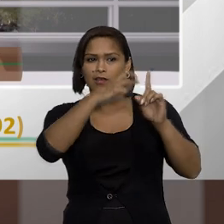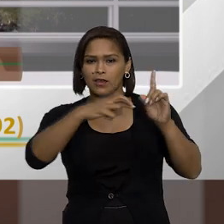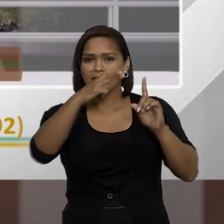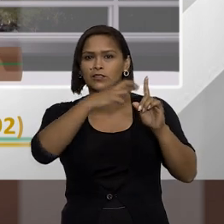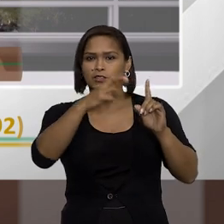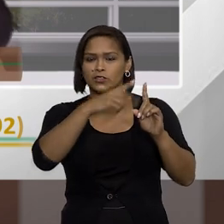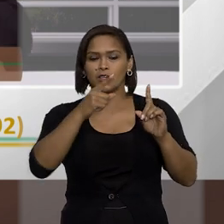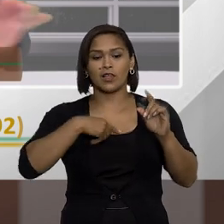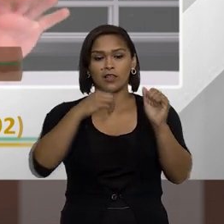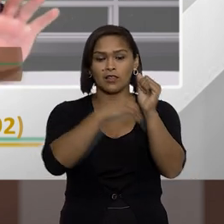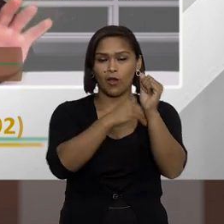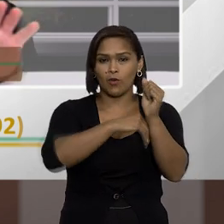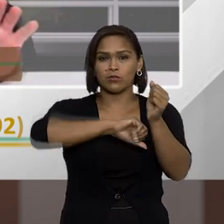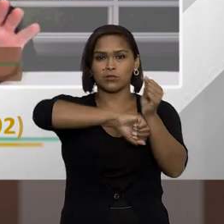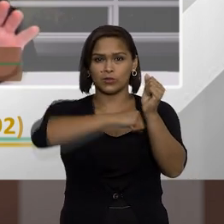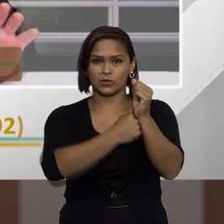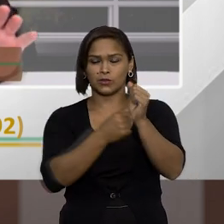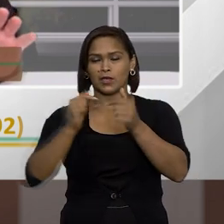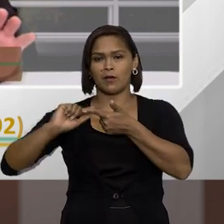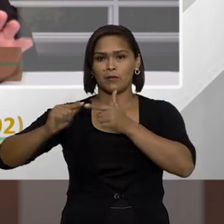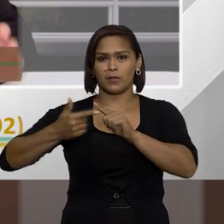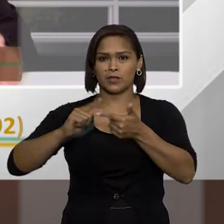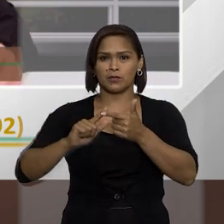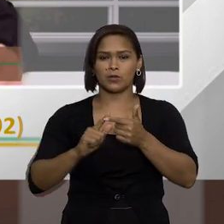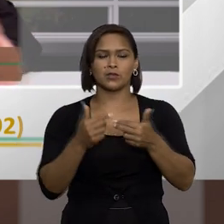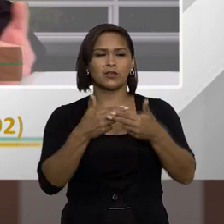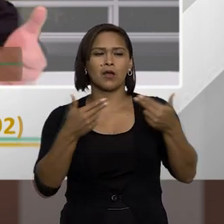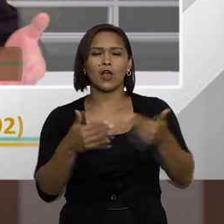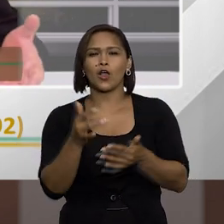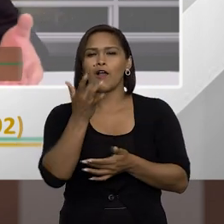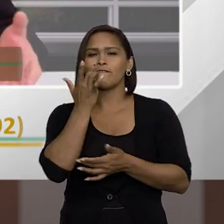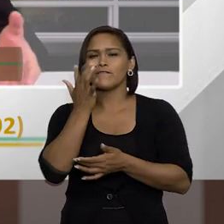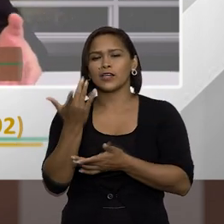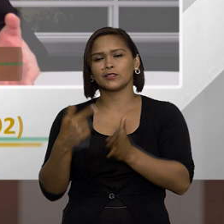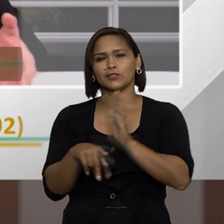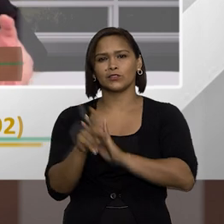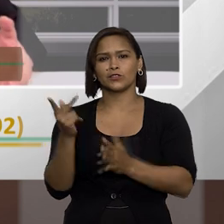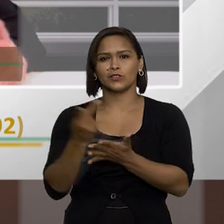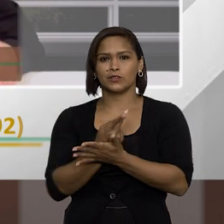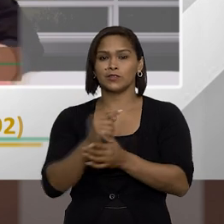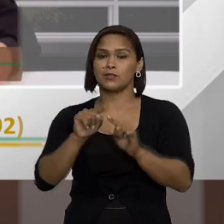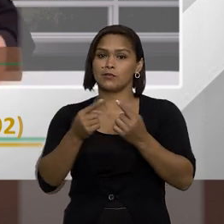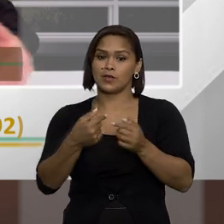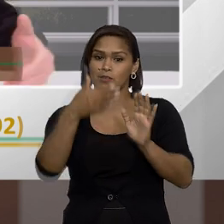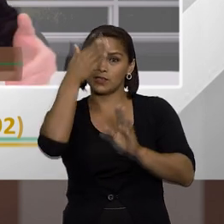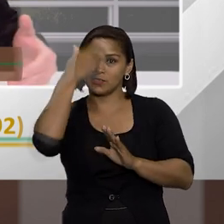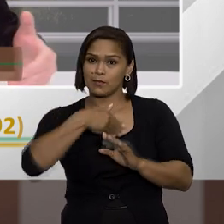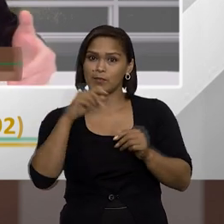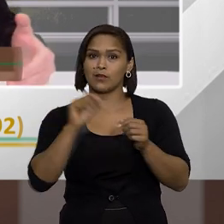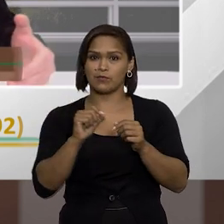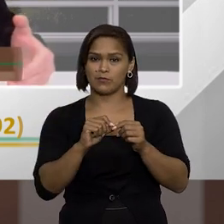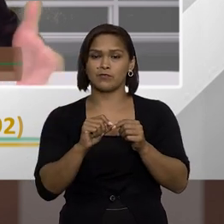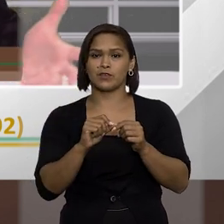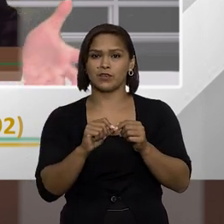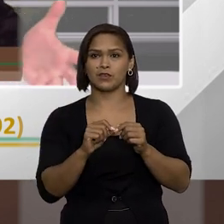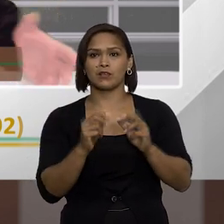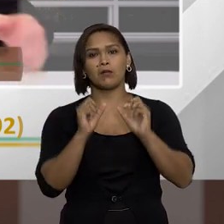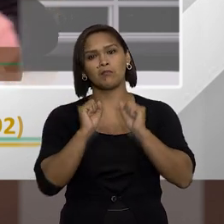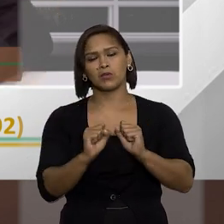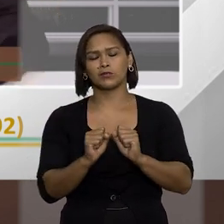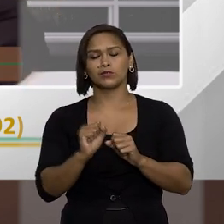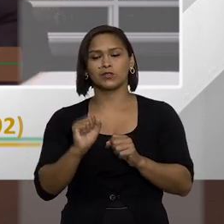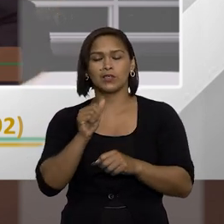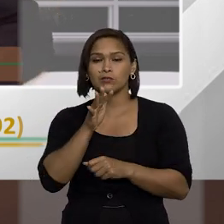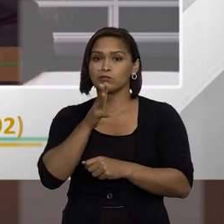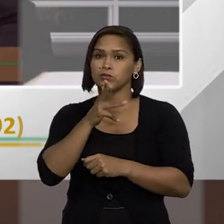investigado ele está ocultando seu patrimônio isso não é uma coisa tão fácil de ser feita e talvez quando essa prova for feita talvez